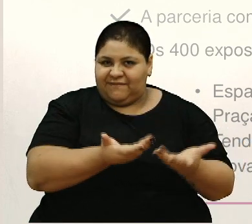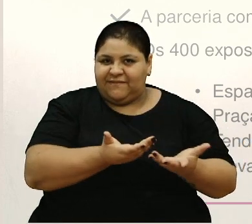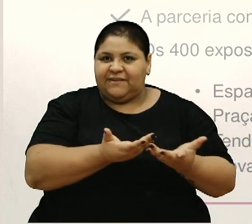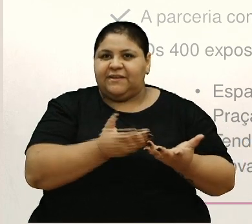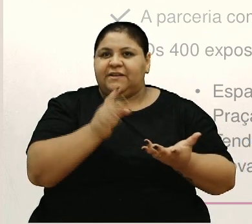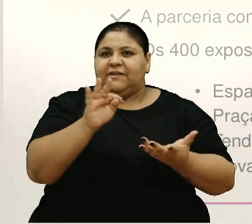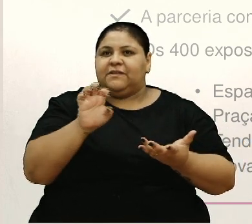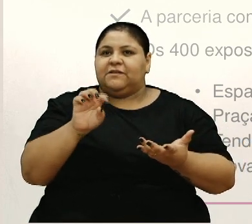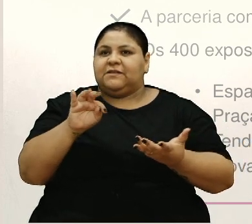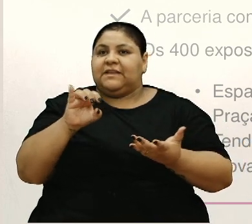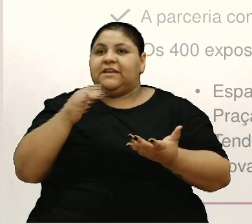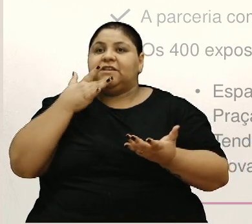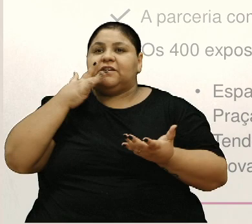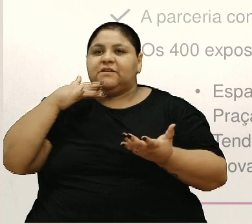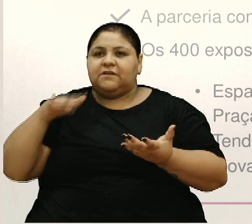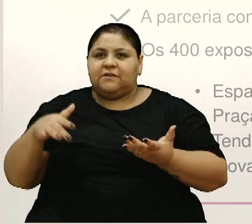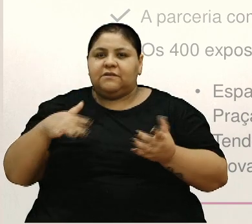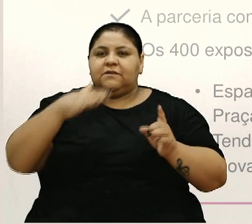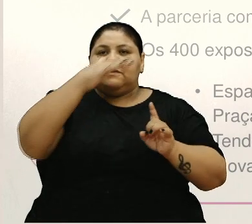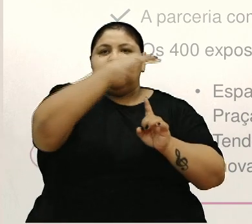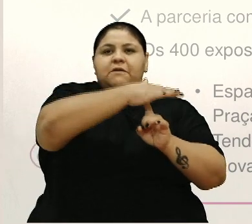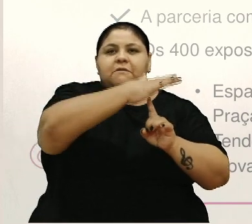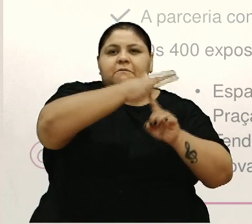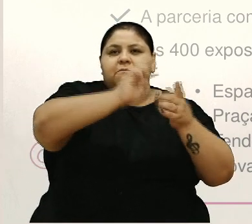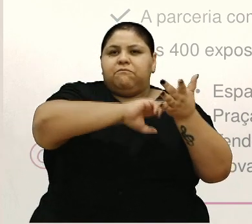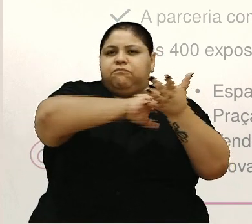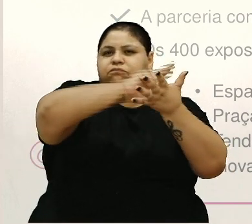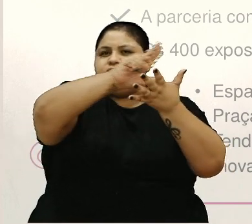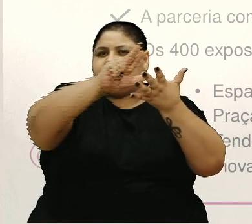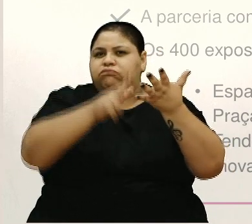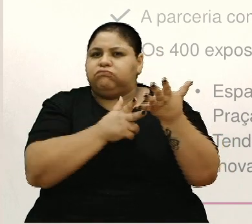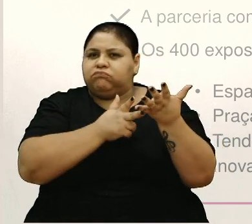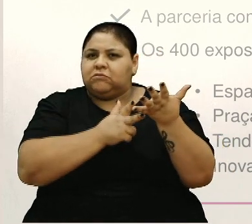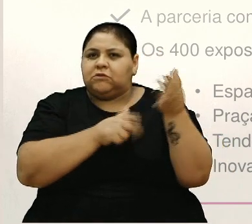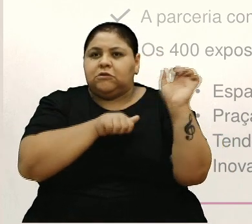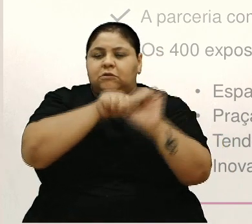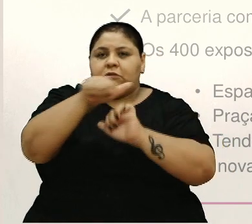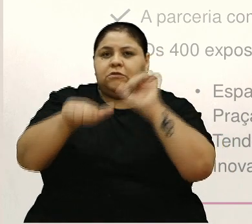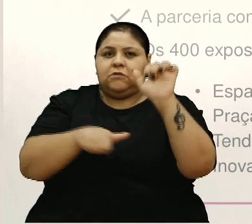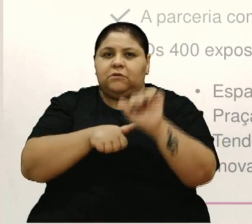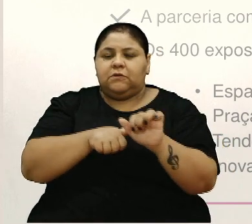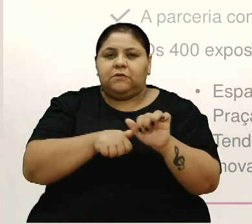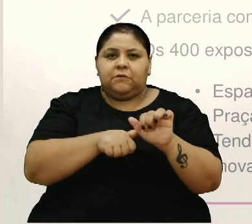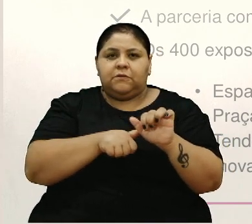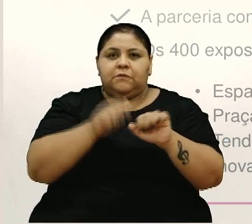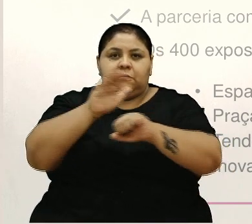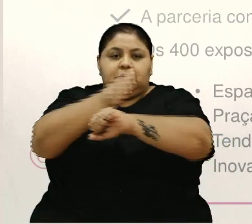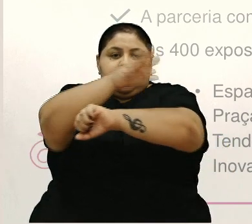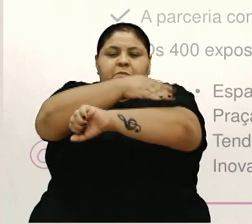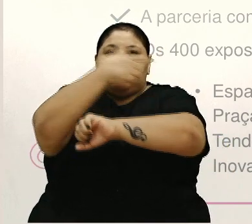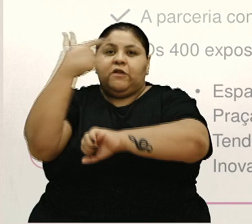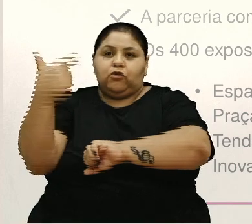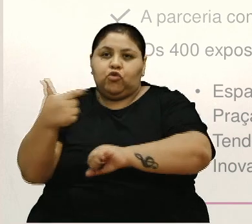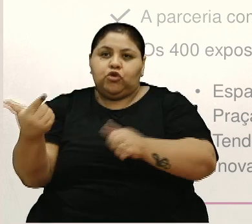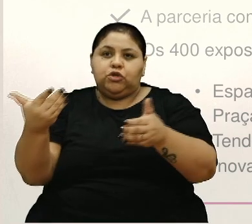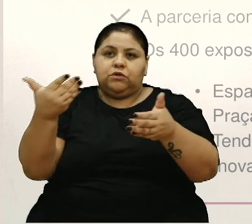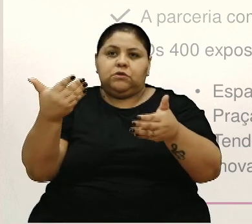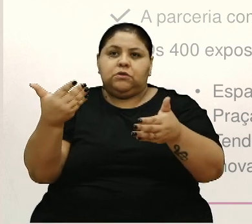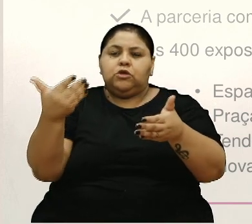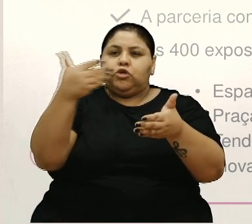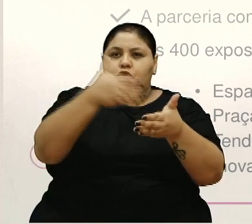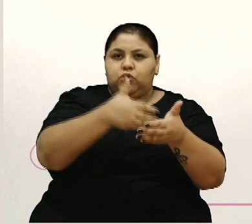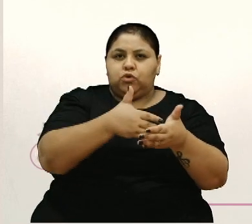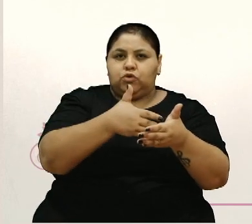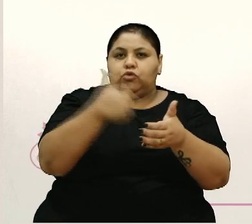Tete das Crianças, a Feira Multissetorial, que foi nessa mudança no pavilhão 2, que estava no Ufa para o 2, e a Vila das